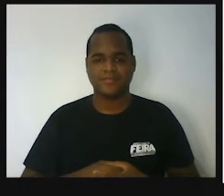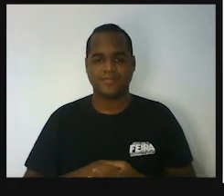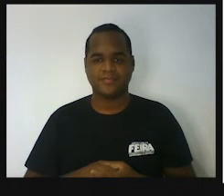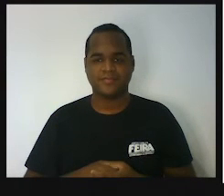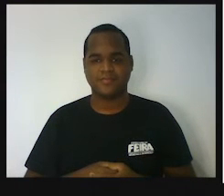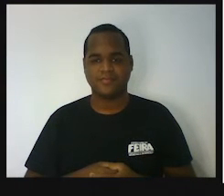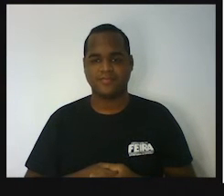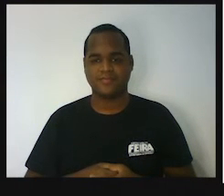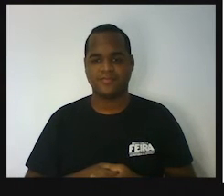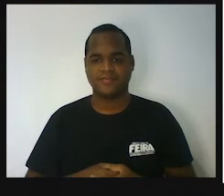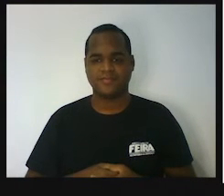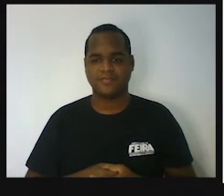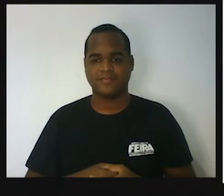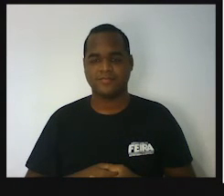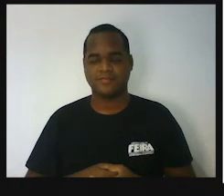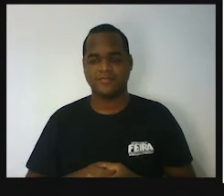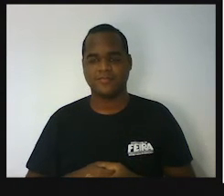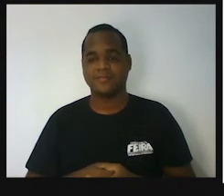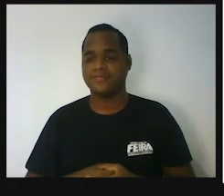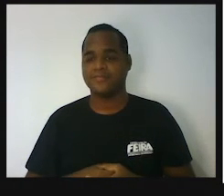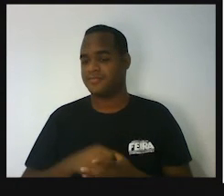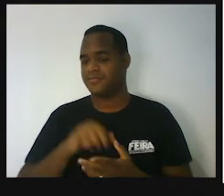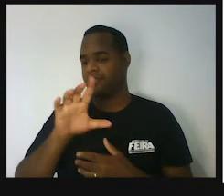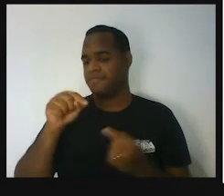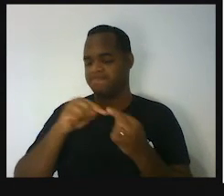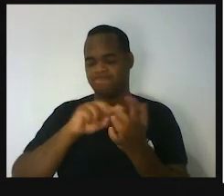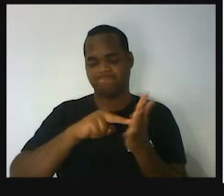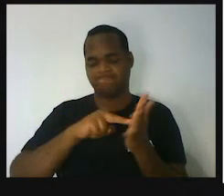Então, L tem a ver com litros.